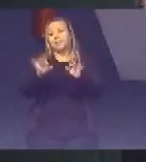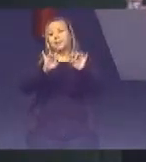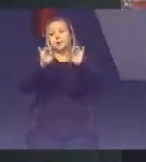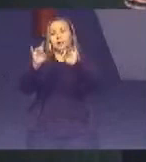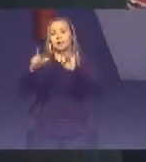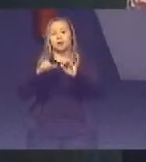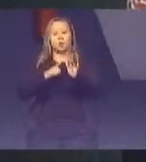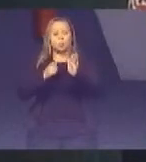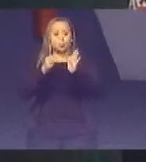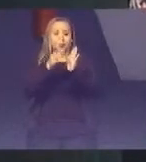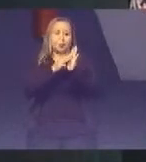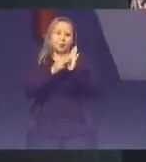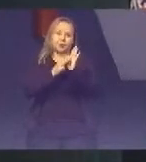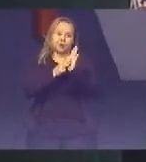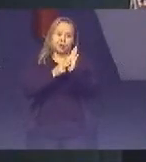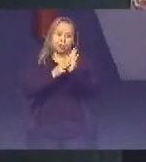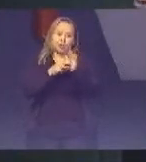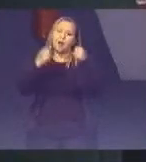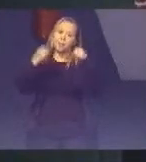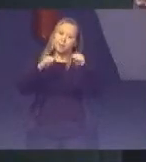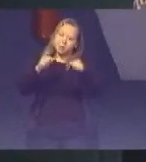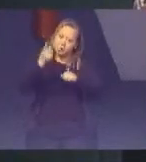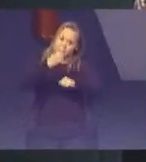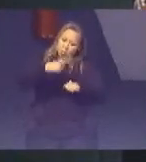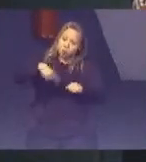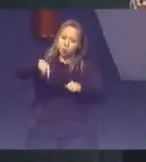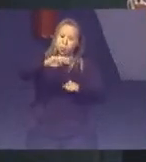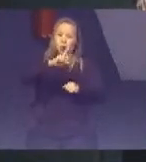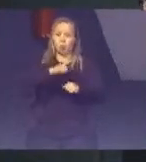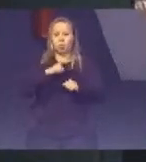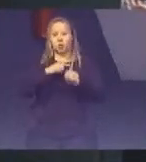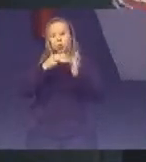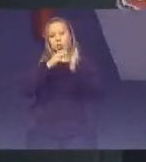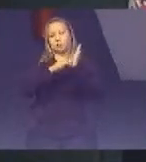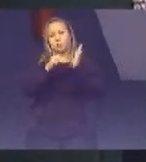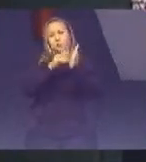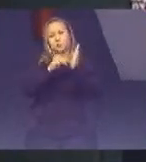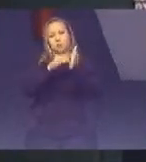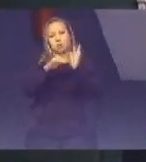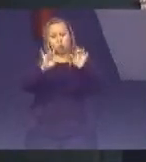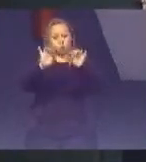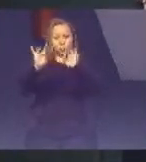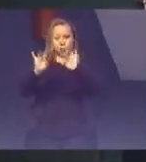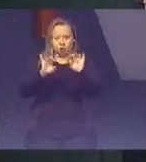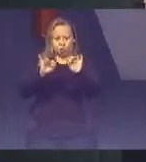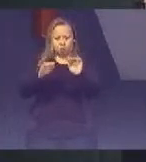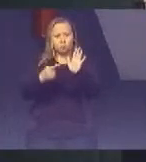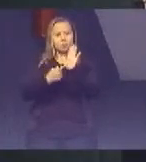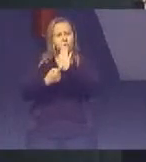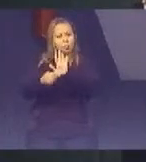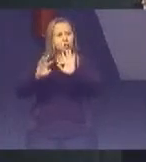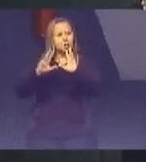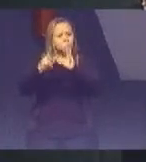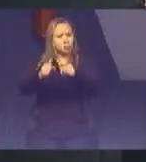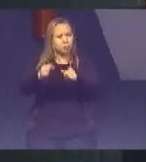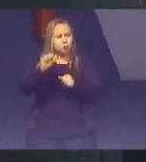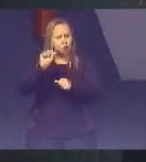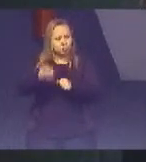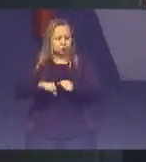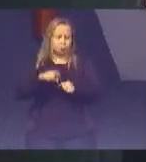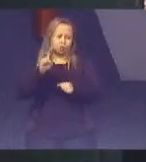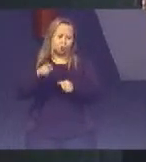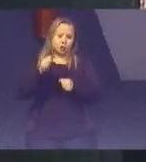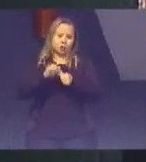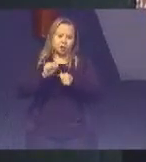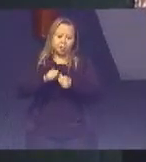tivermos Uma mesma metodologia Preenchendo todos Os requisitos E mostrando Tudo aquilo Que é feito Inclusive o CNJ Está